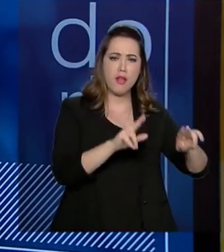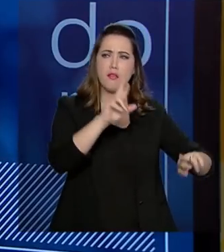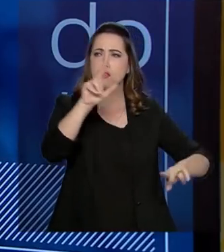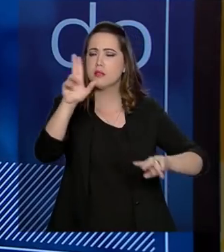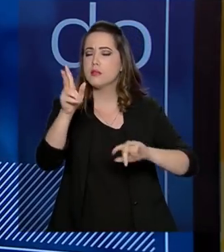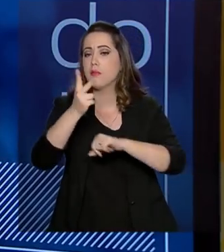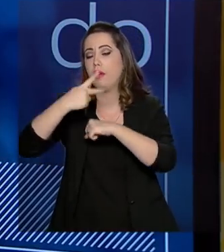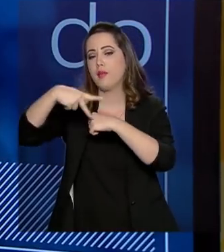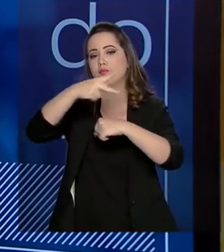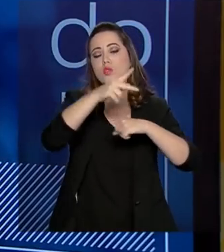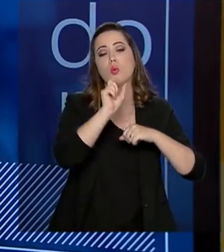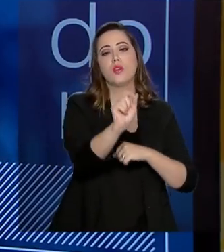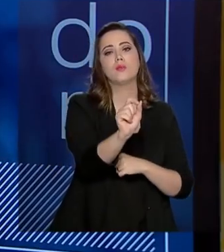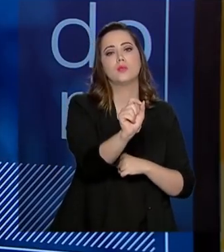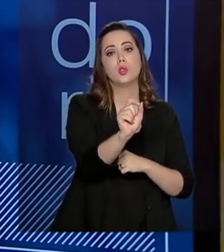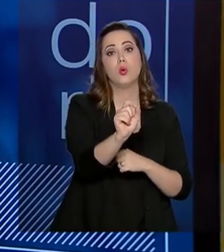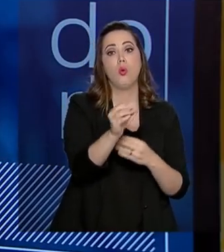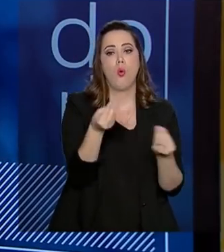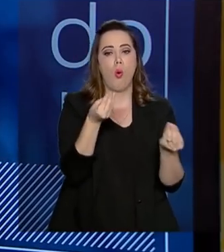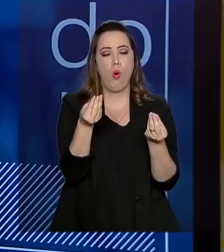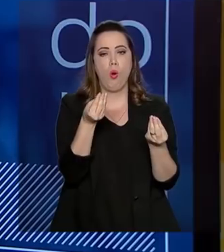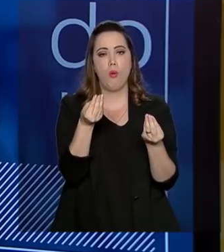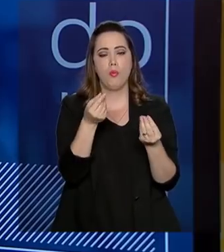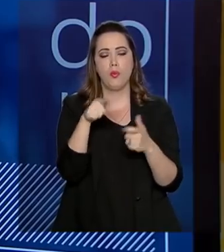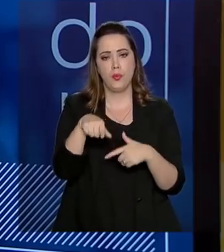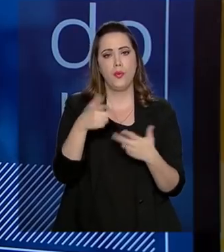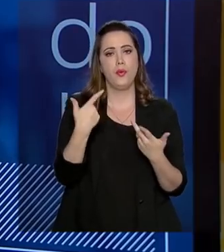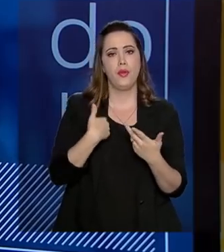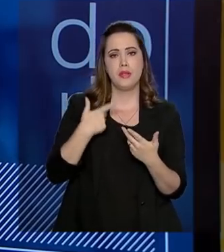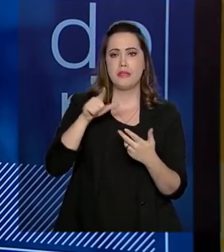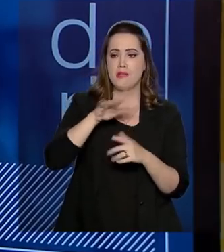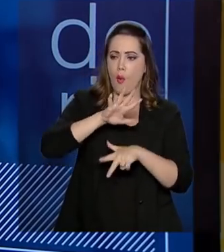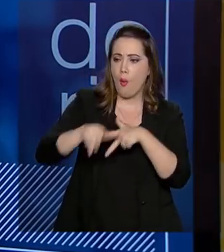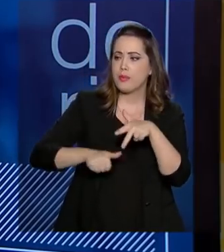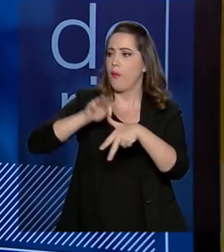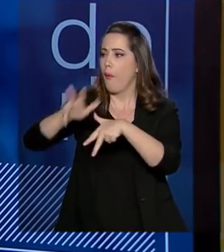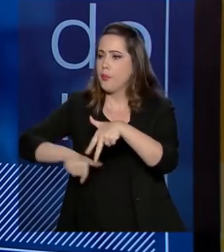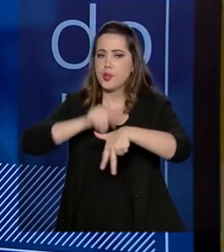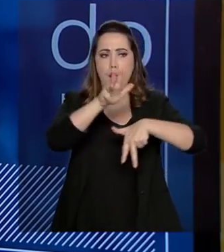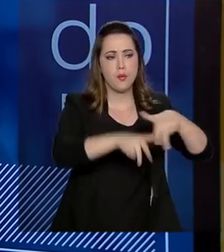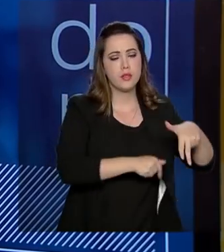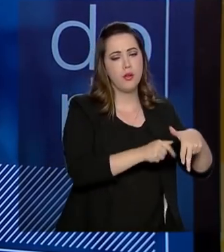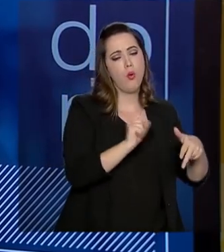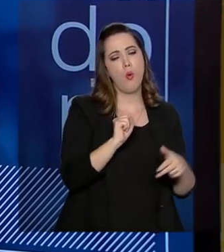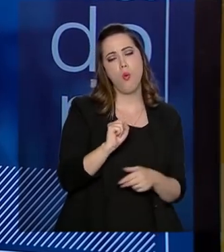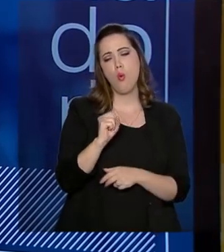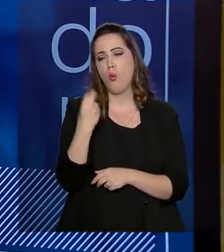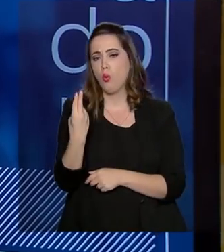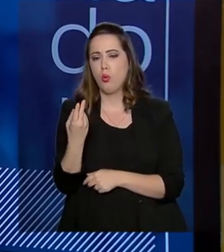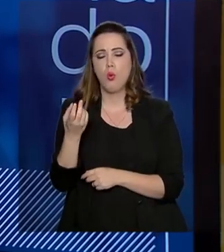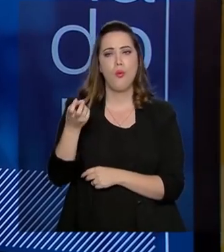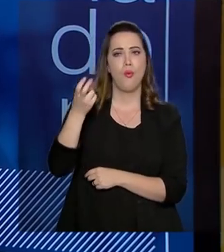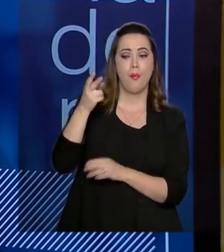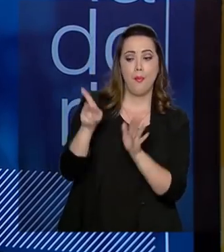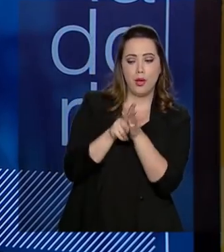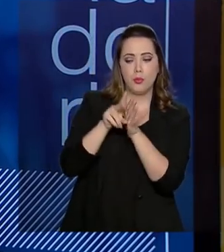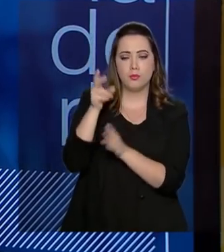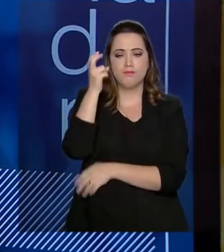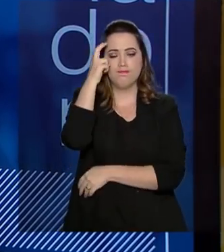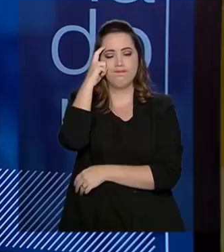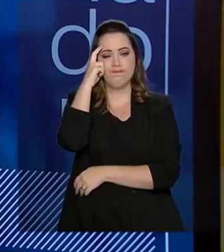outro é justamente o nível dessa corrupção. Se essa corrupção é endêmica, se ela está na cultura daquela